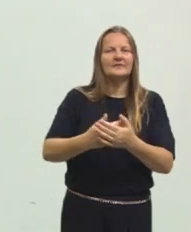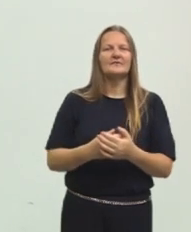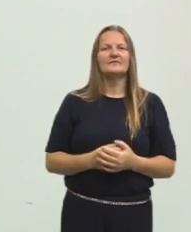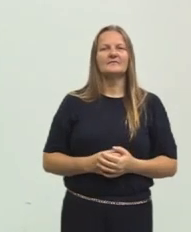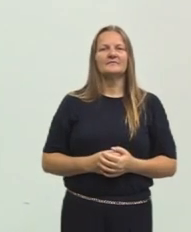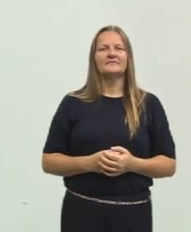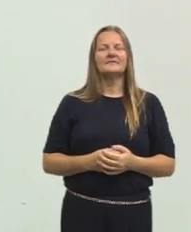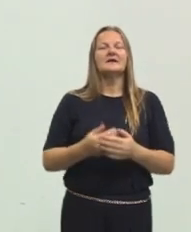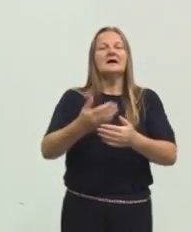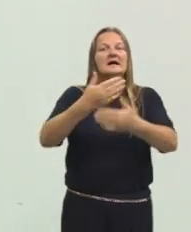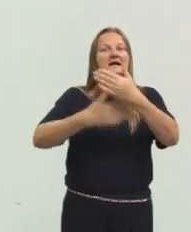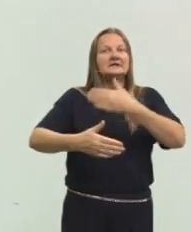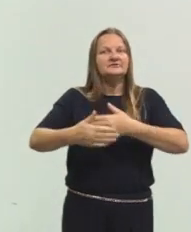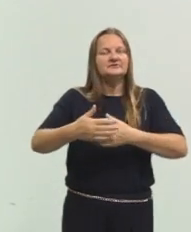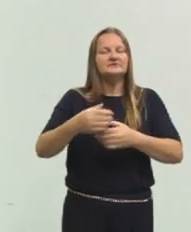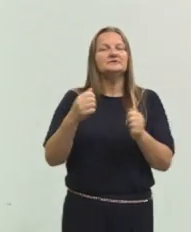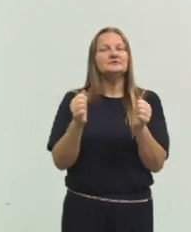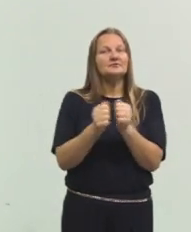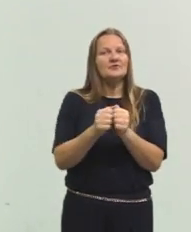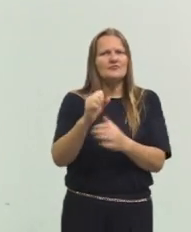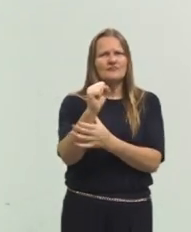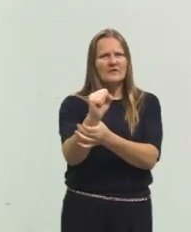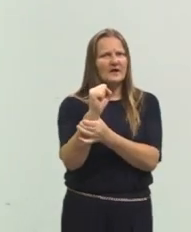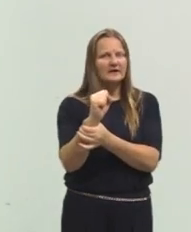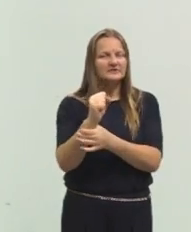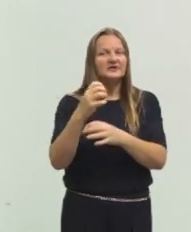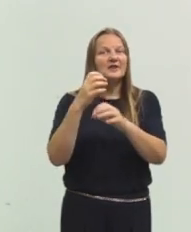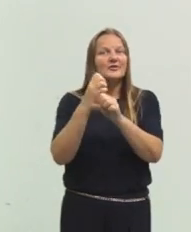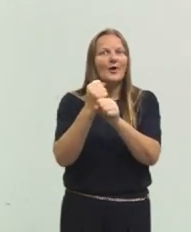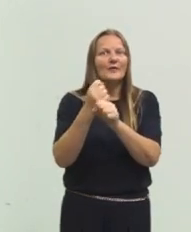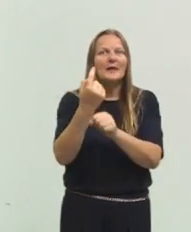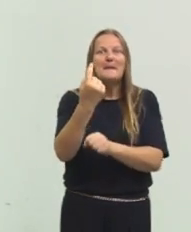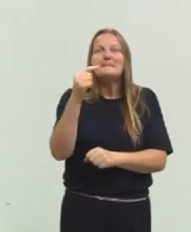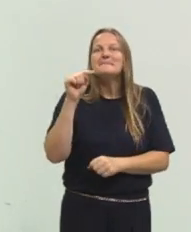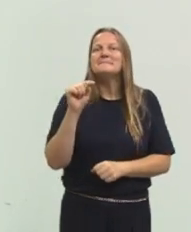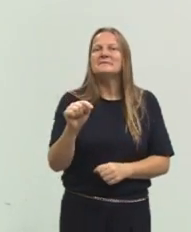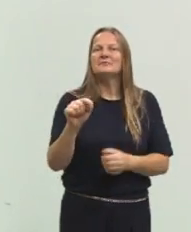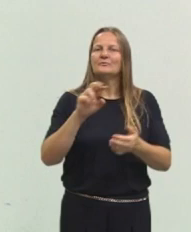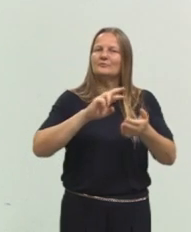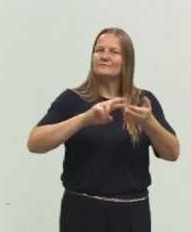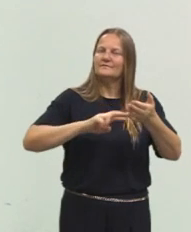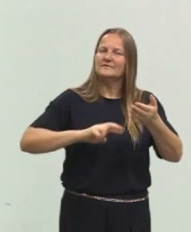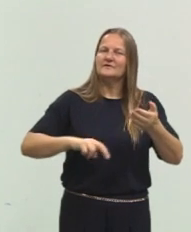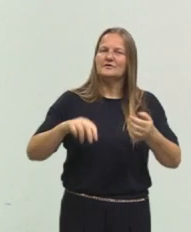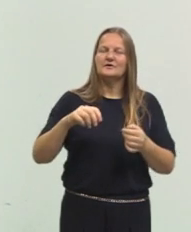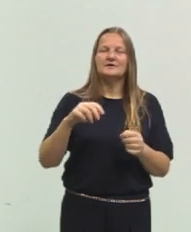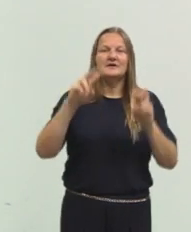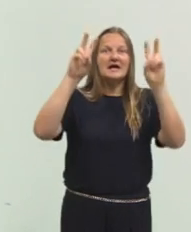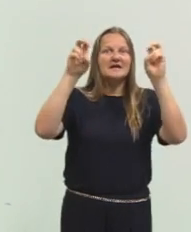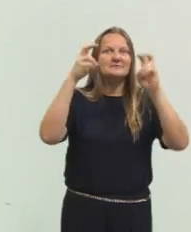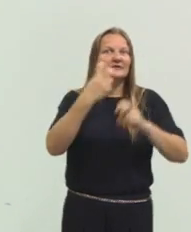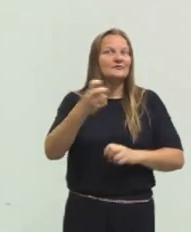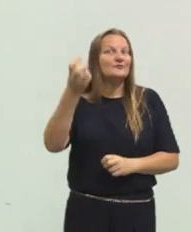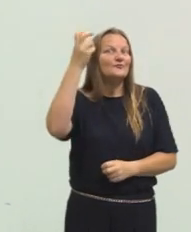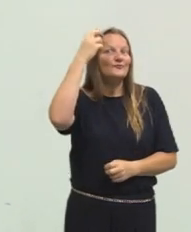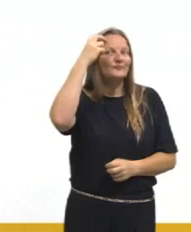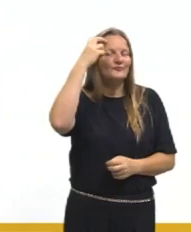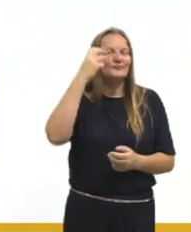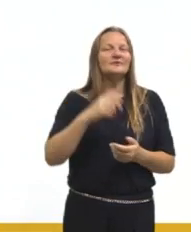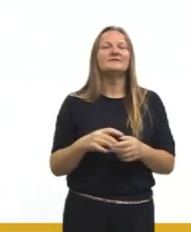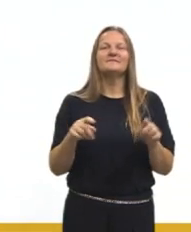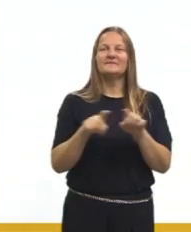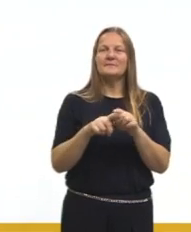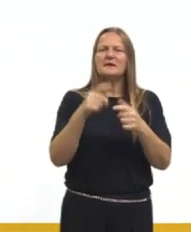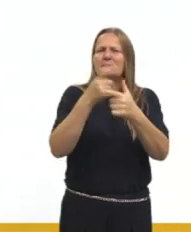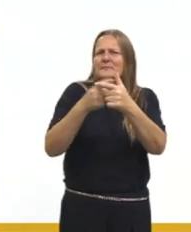antes do ENEM, para garantir a nota mil nessa redação. Então, as questões culturais, as questões, essas